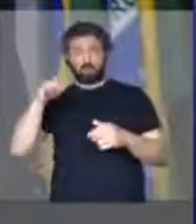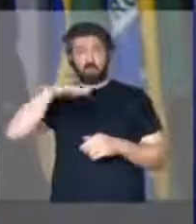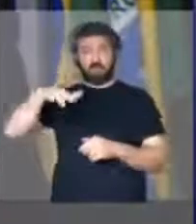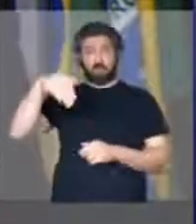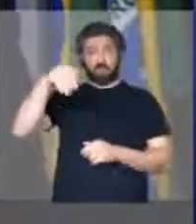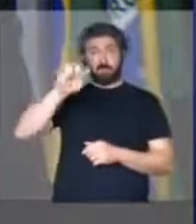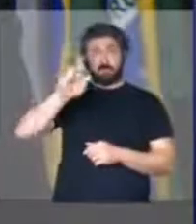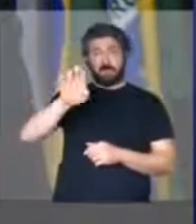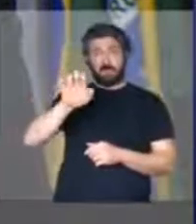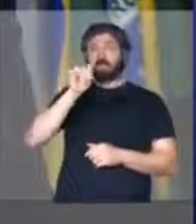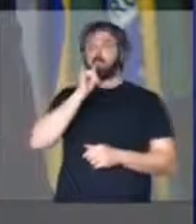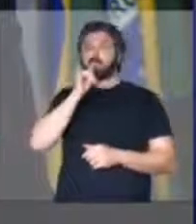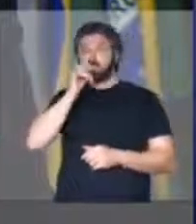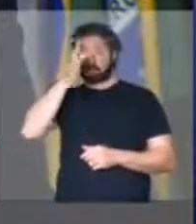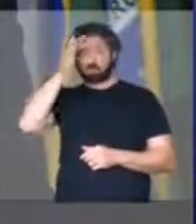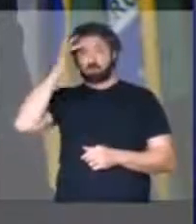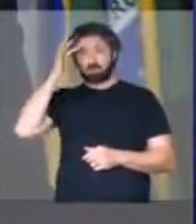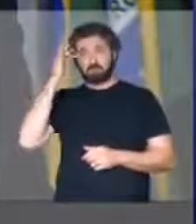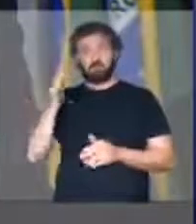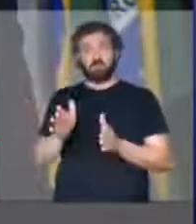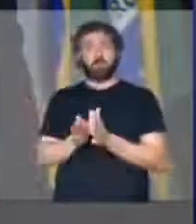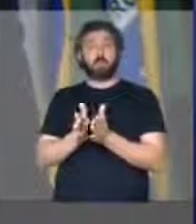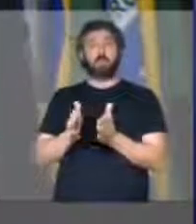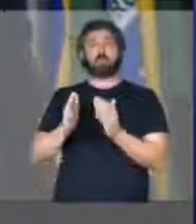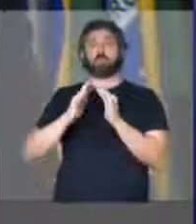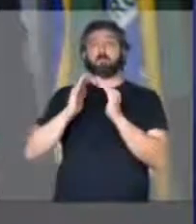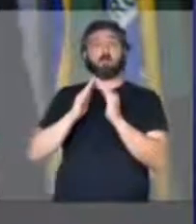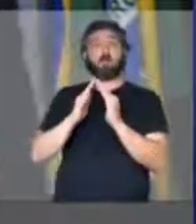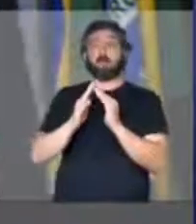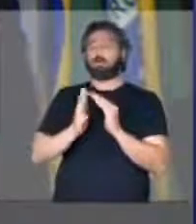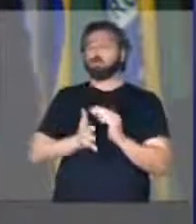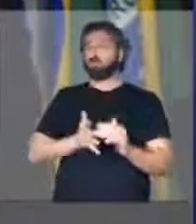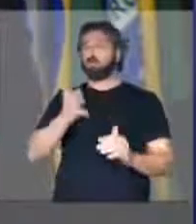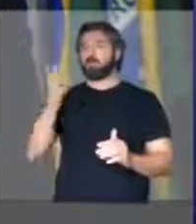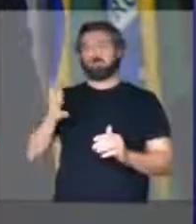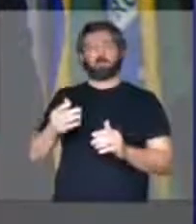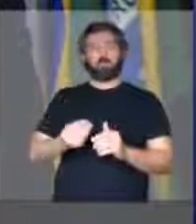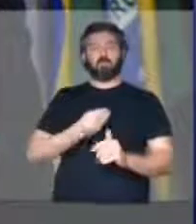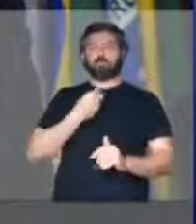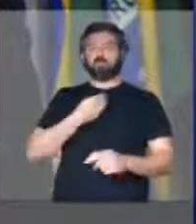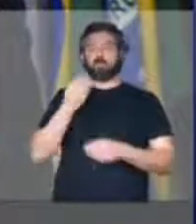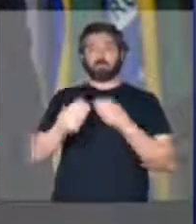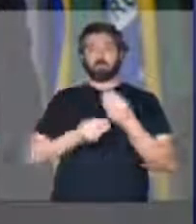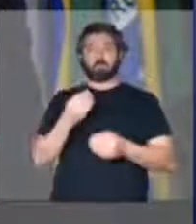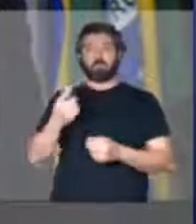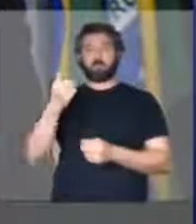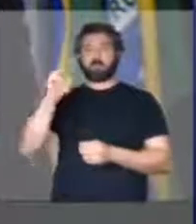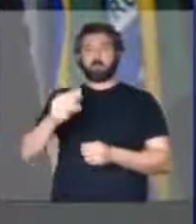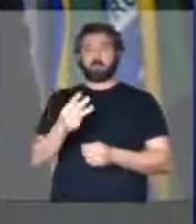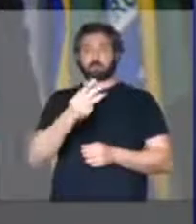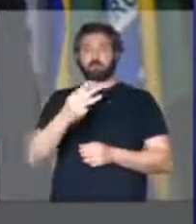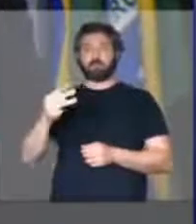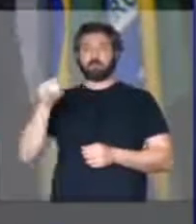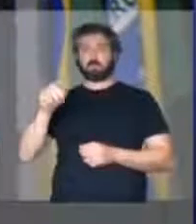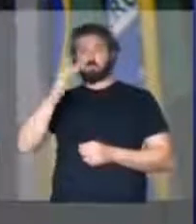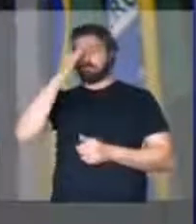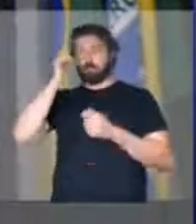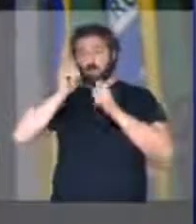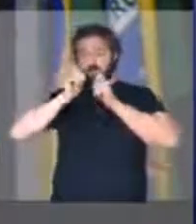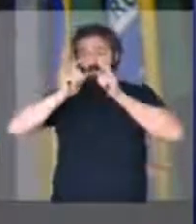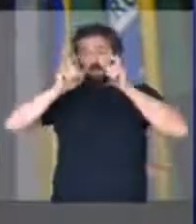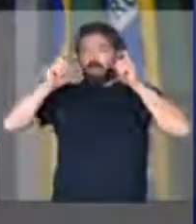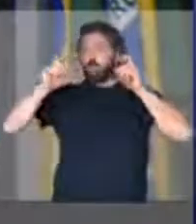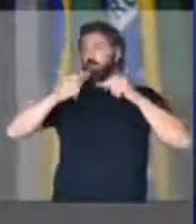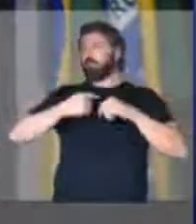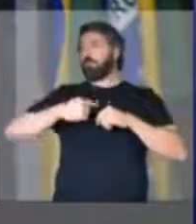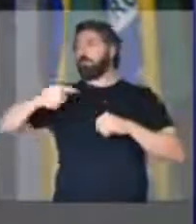Maré, por exemplo, as pessoas vivem em condição desumana. 1 milhão e 333 mil pessoas acordam e